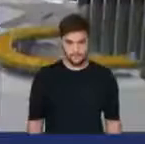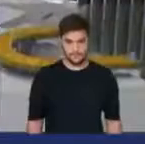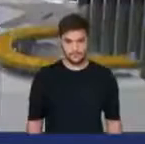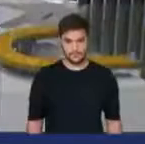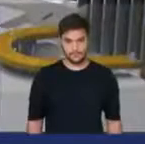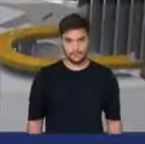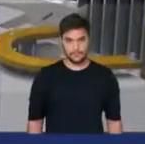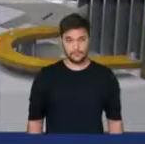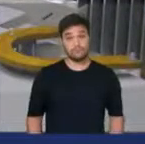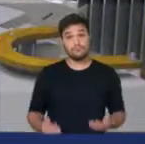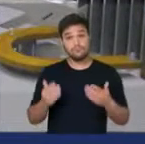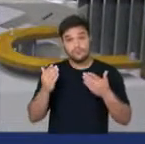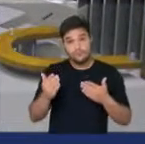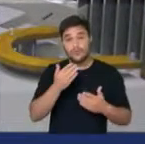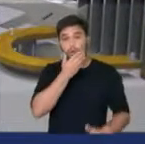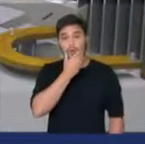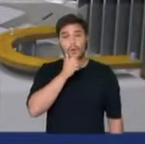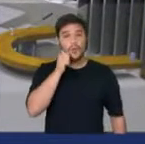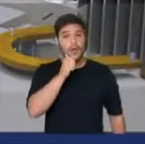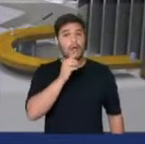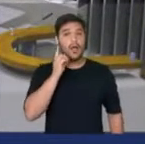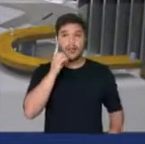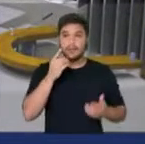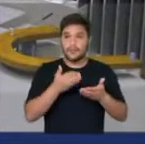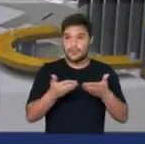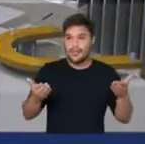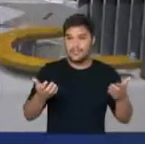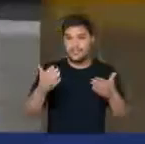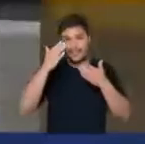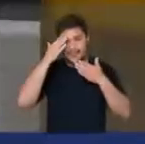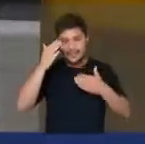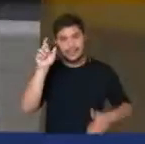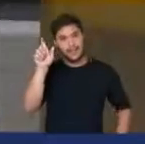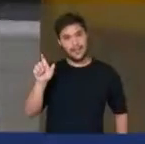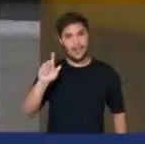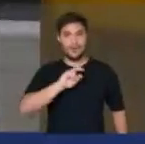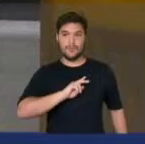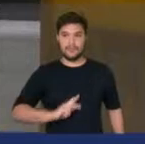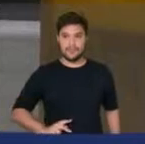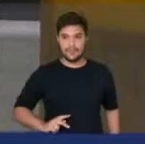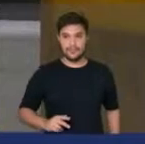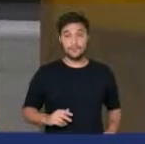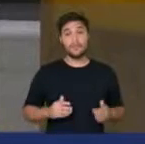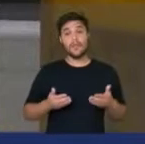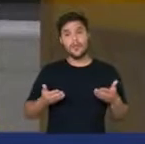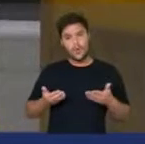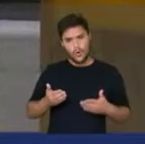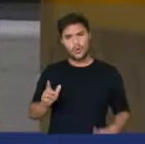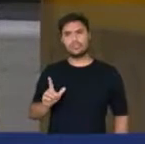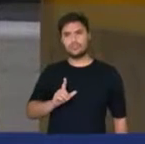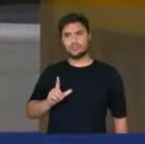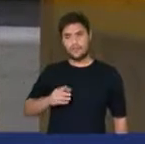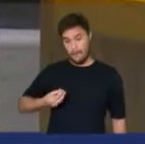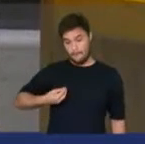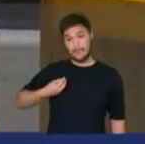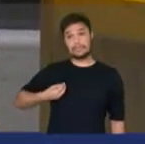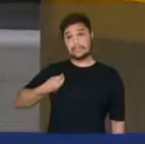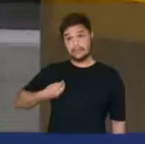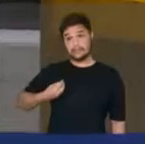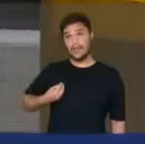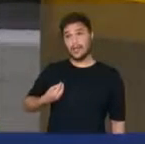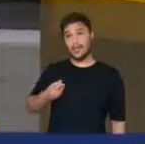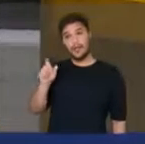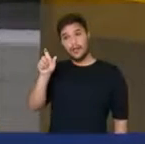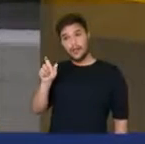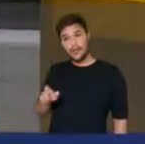Senhores deputados, senhoras deputadas, queria agradecer aqui ao presidente. Hoje nós tivemos a presença